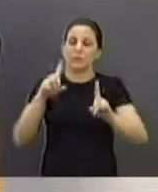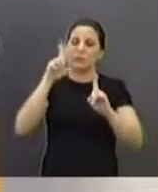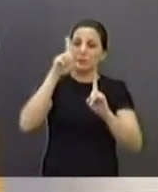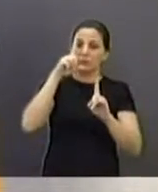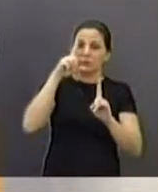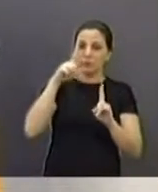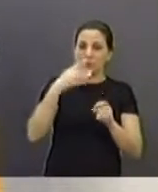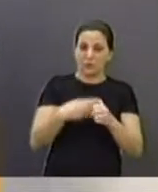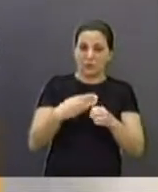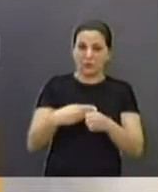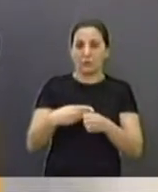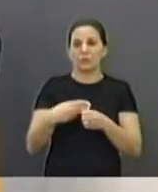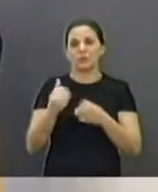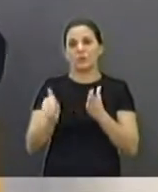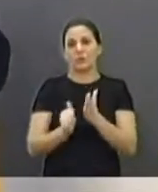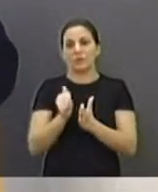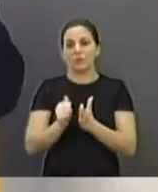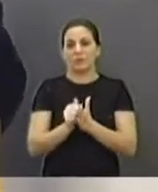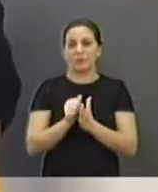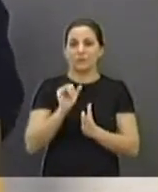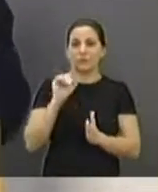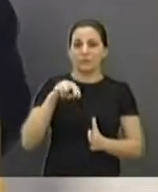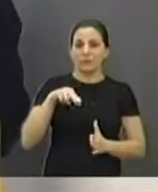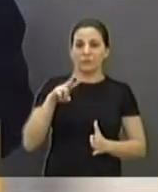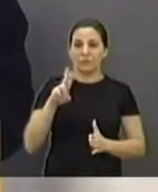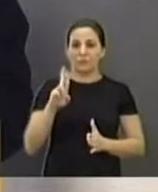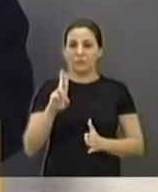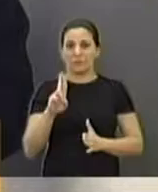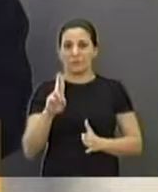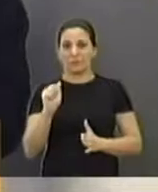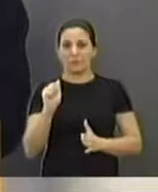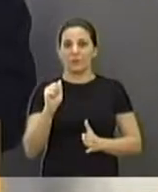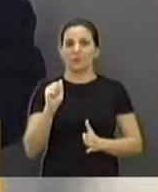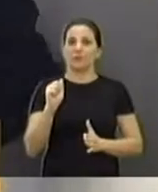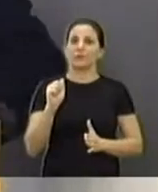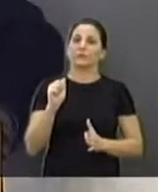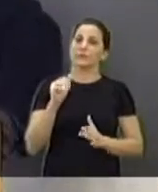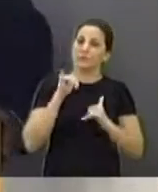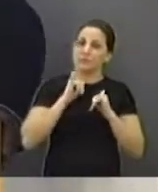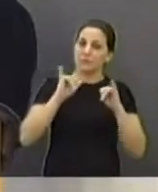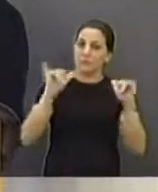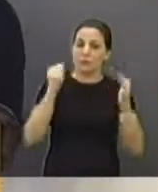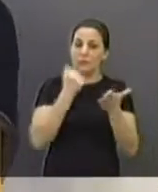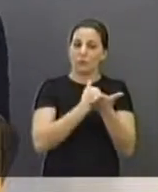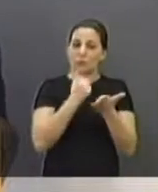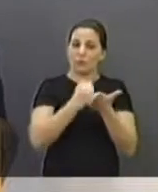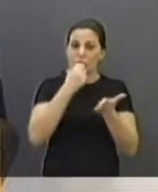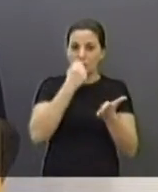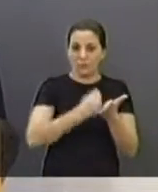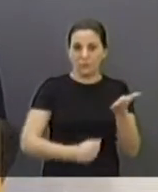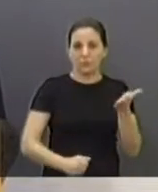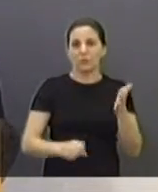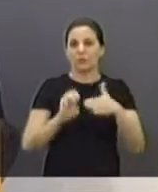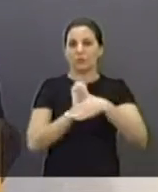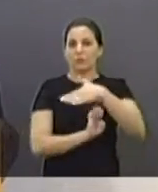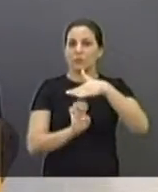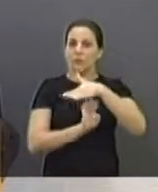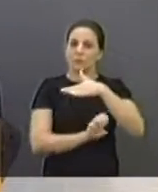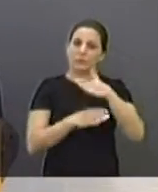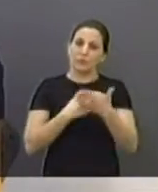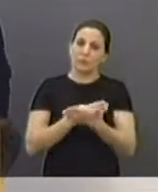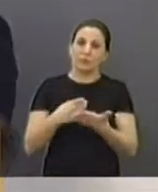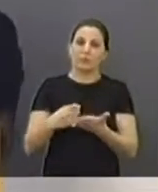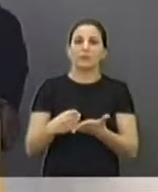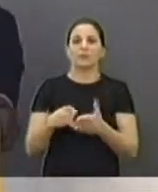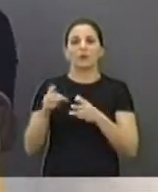Outra coisa que eu quero falar também, que o INCRA vai anunciar essa semana, onde anunciou, o contrato com a empresa que vai começar a